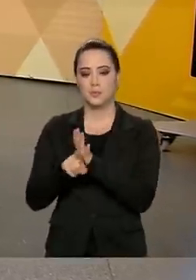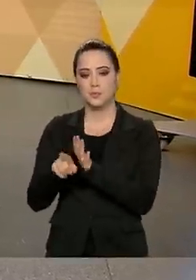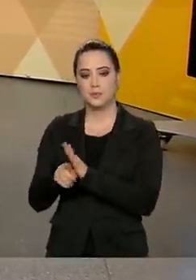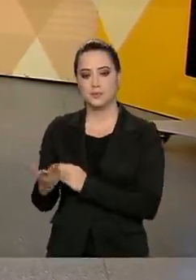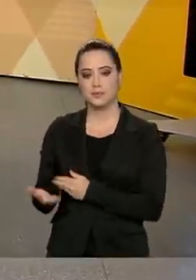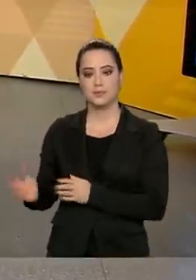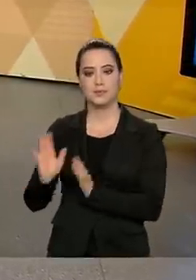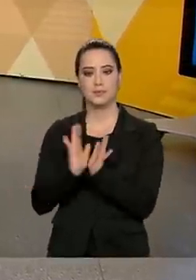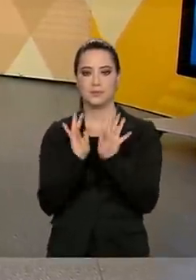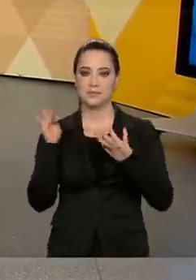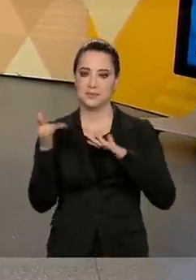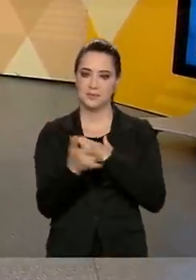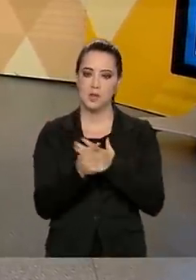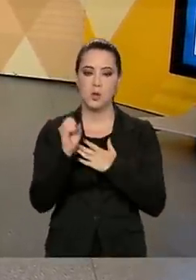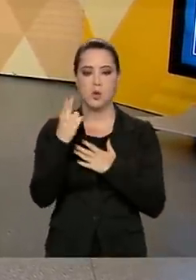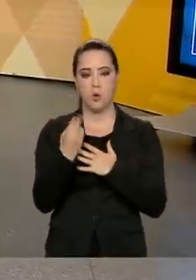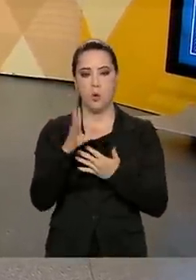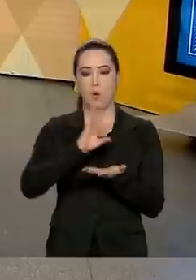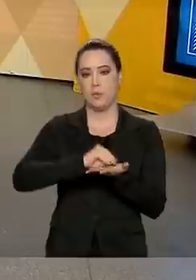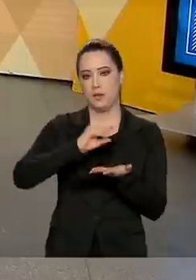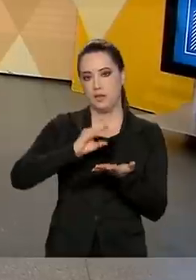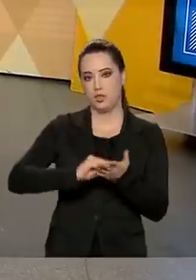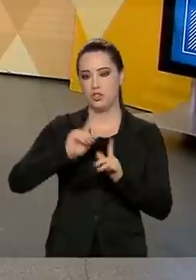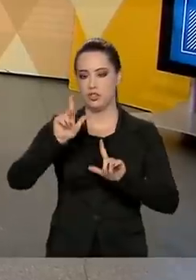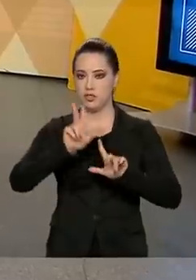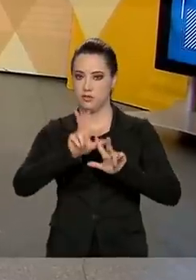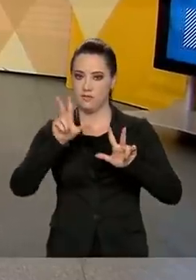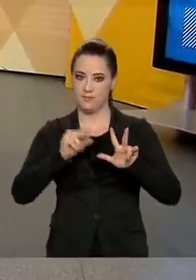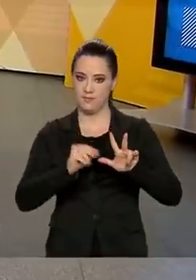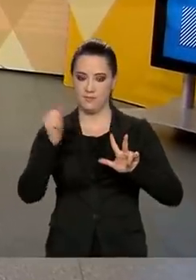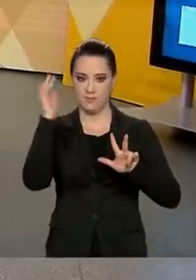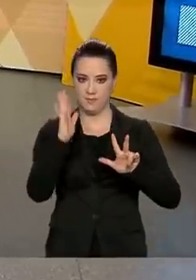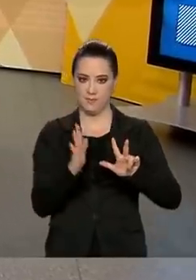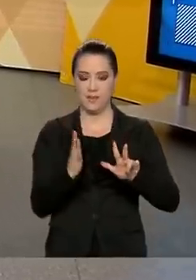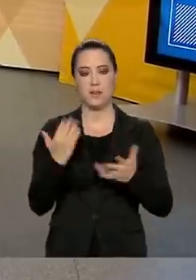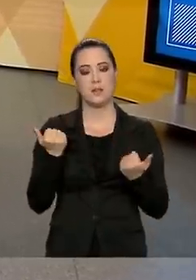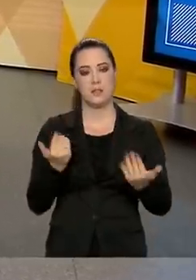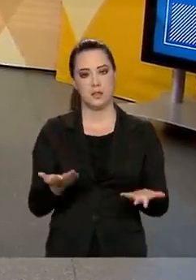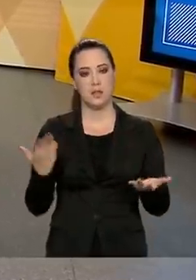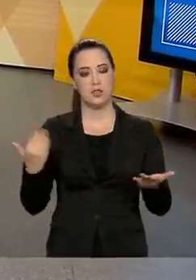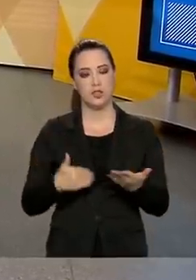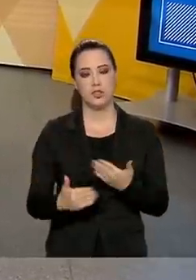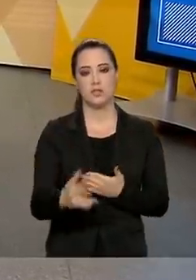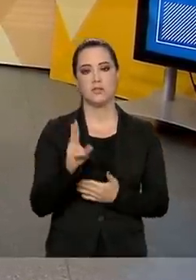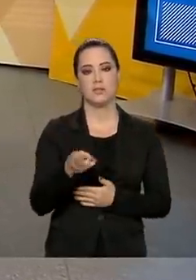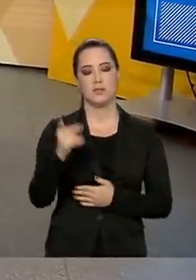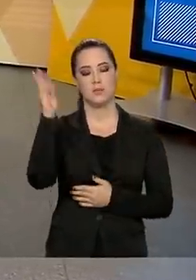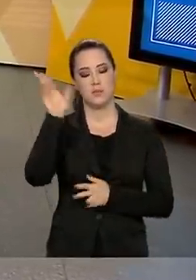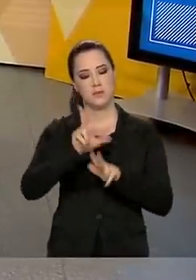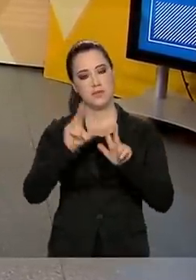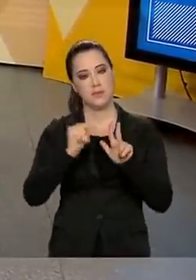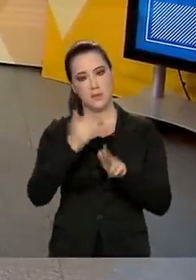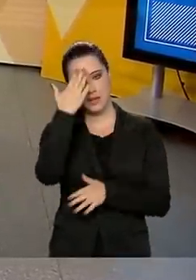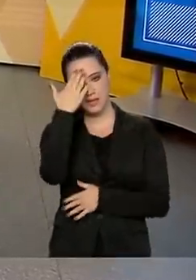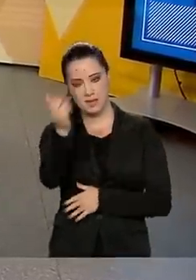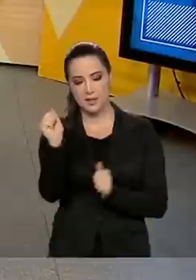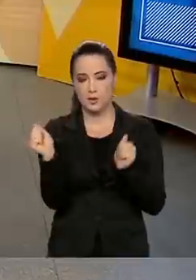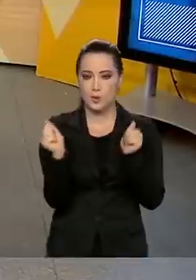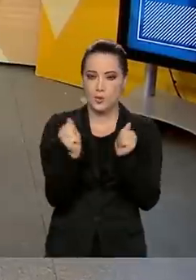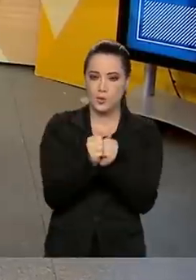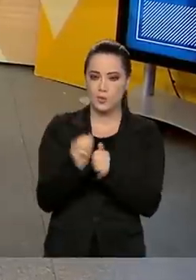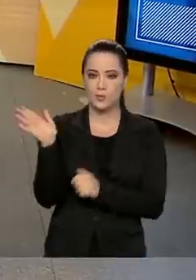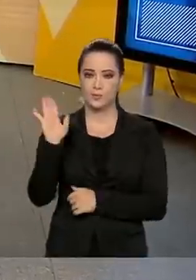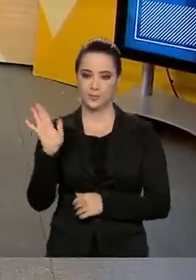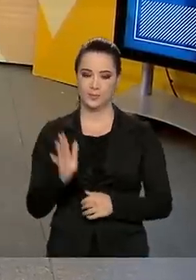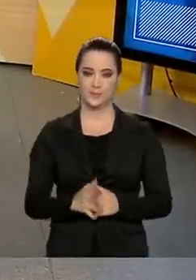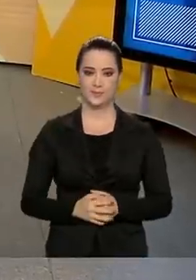nossas redes sociais ou baixe o TV Brasil Play. O Brasil continua em pauta aqui na TV Brasil. Obrigado pela companhia